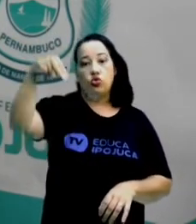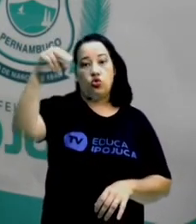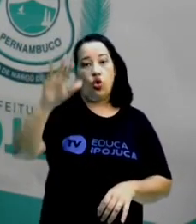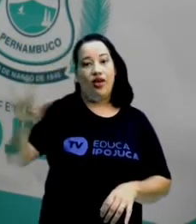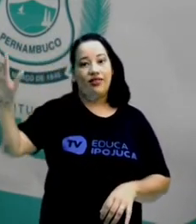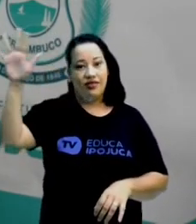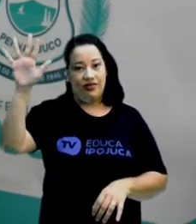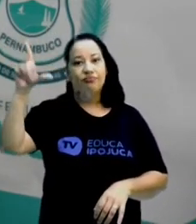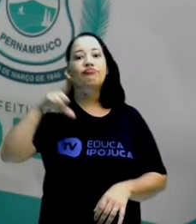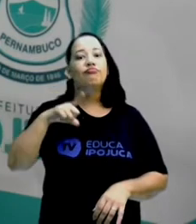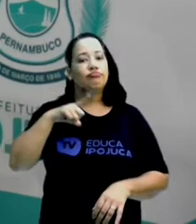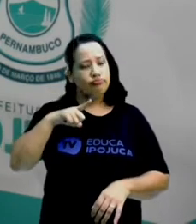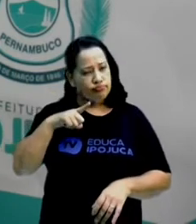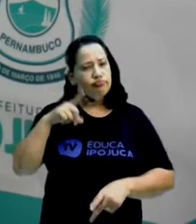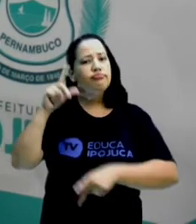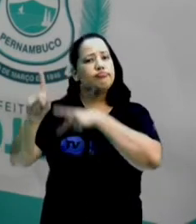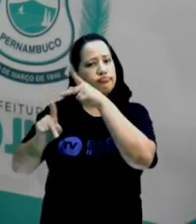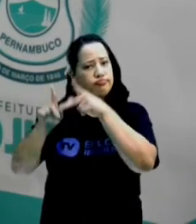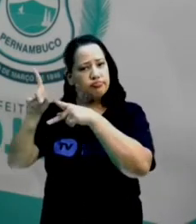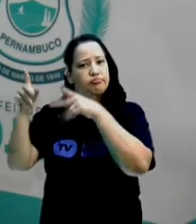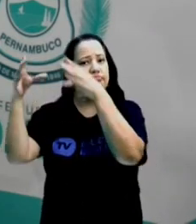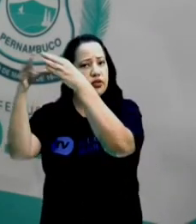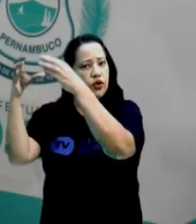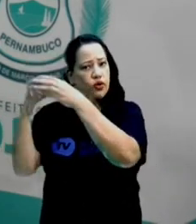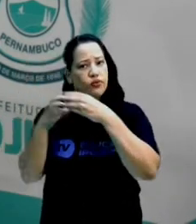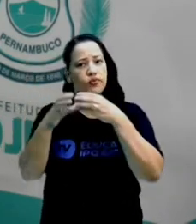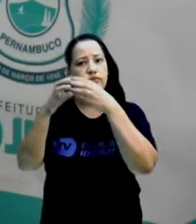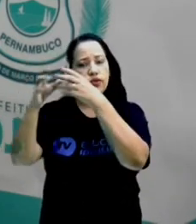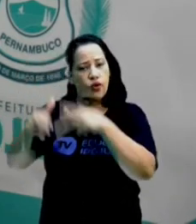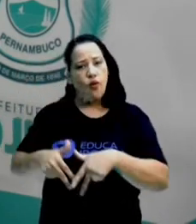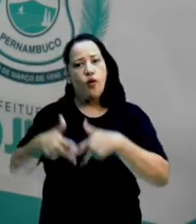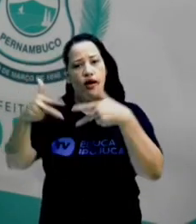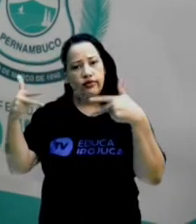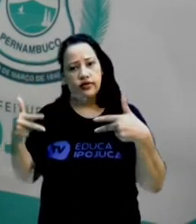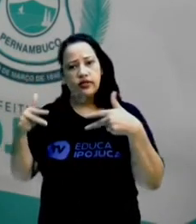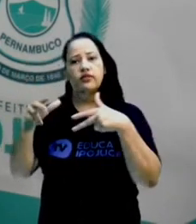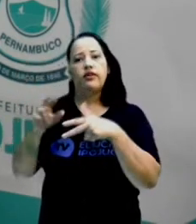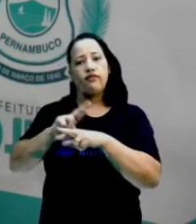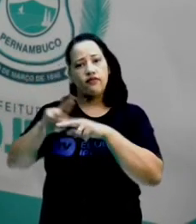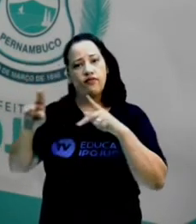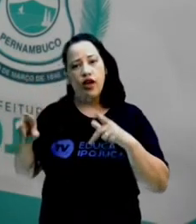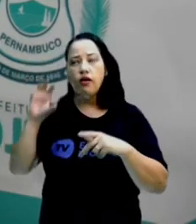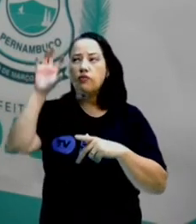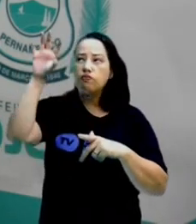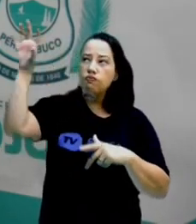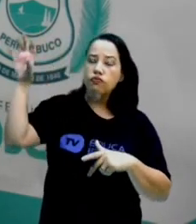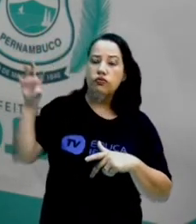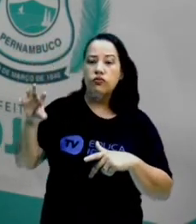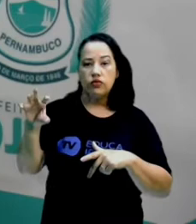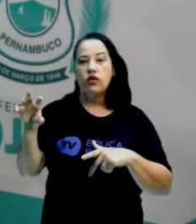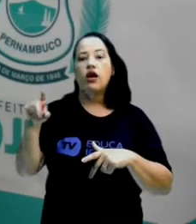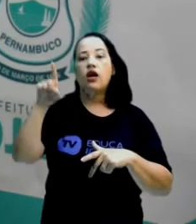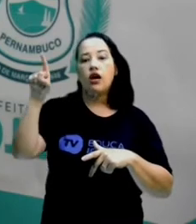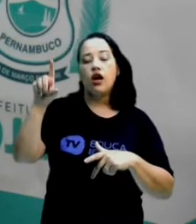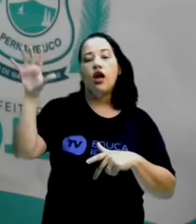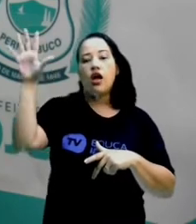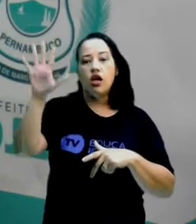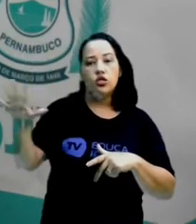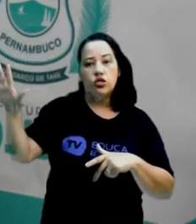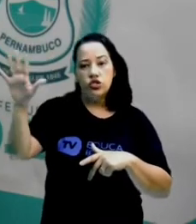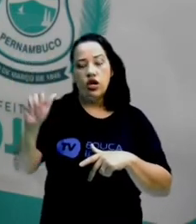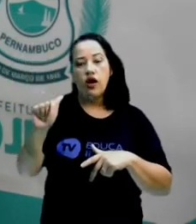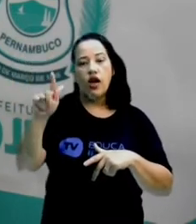nós temos vários povos indígenas de etnias diferentes concentradas principalmente na região do